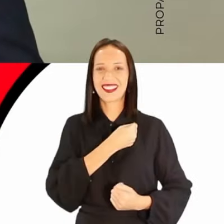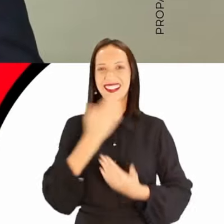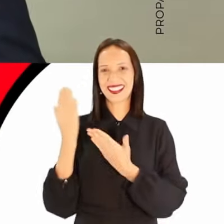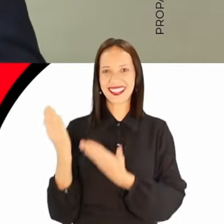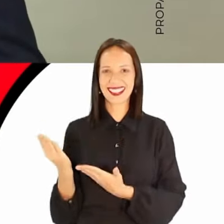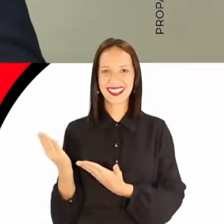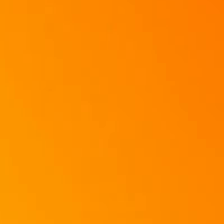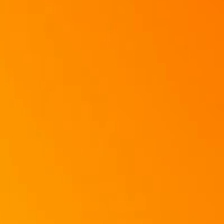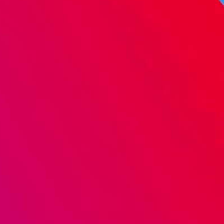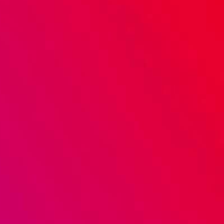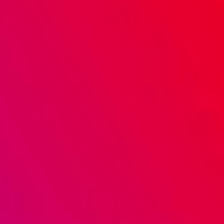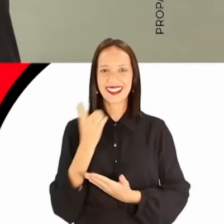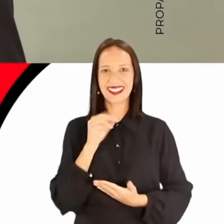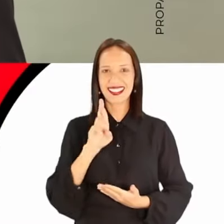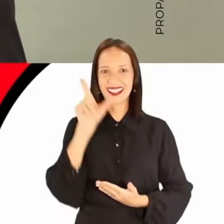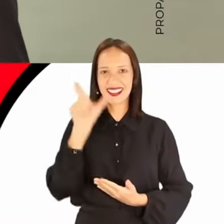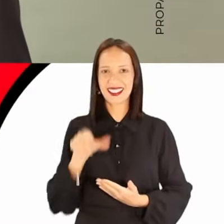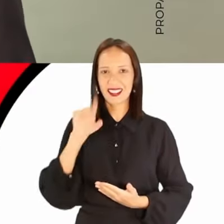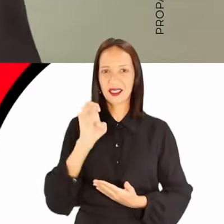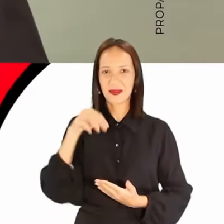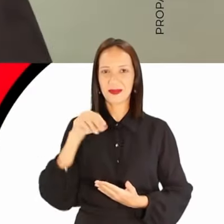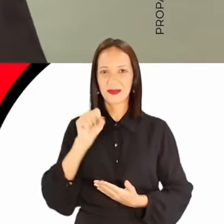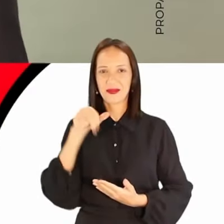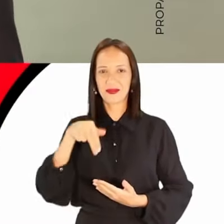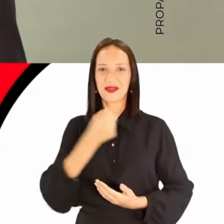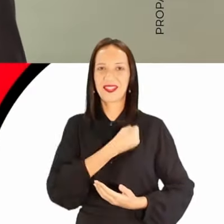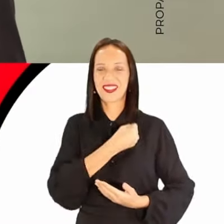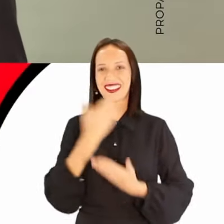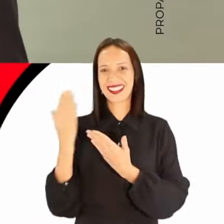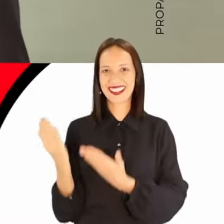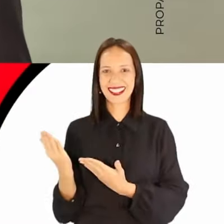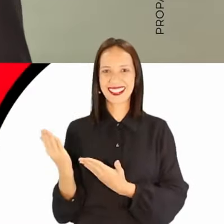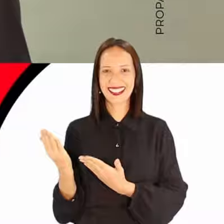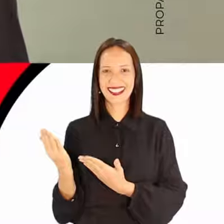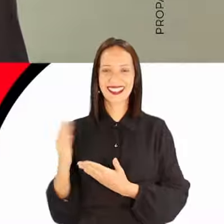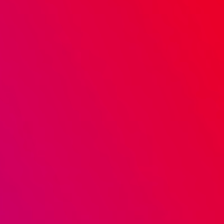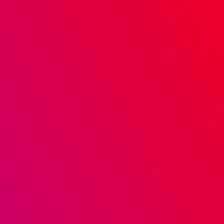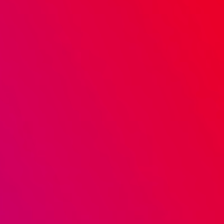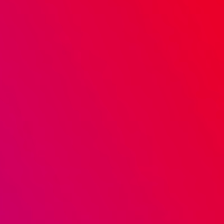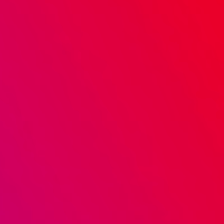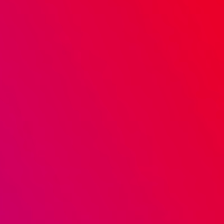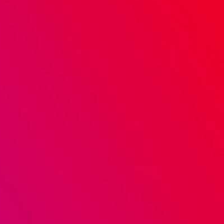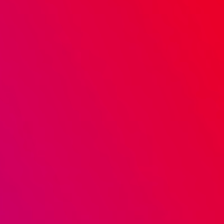-5-3-3. Doutor Hermerson Ramayana, 50-0-8-8.